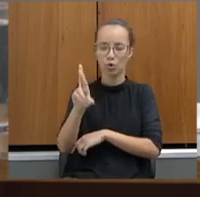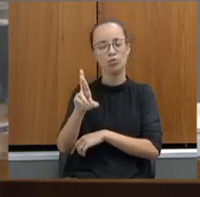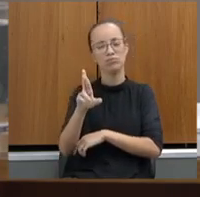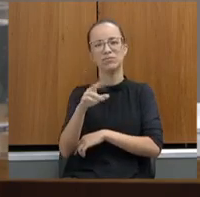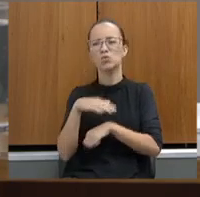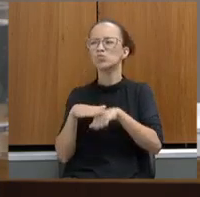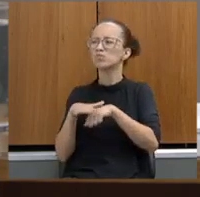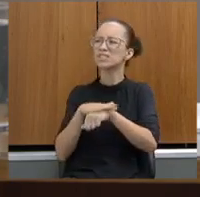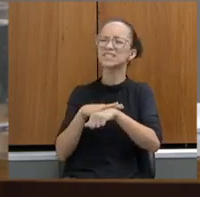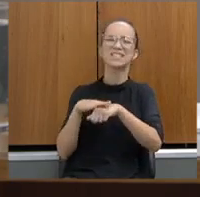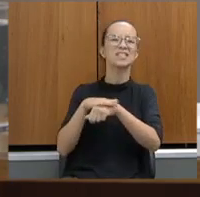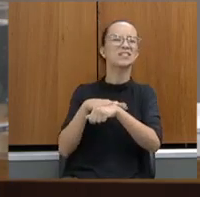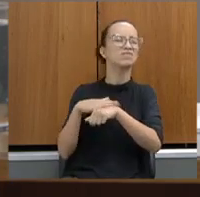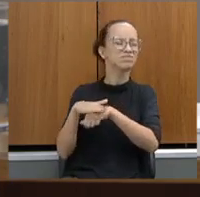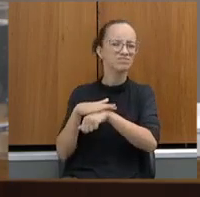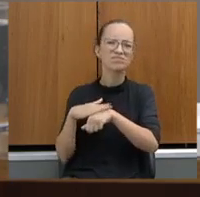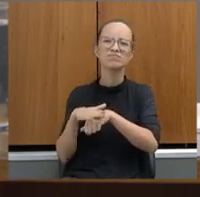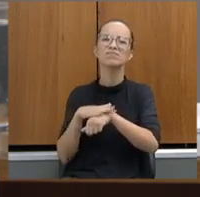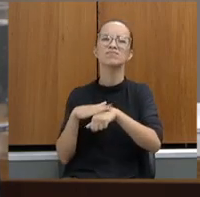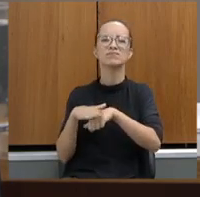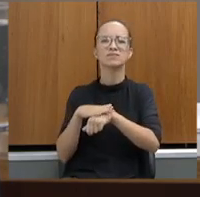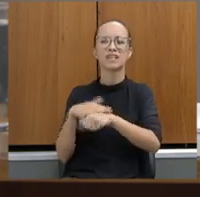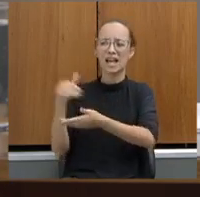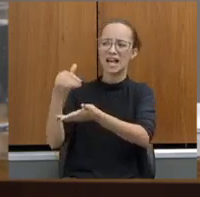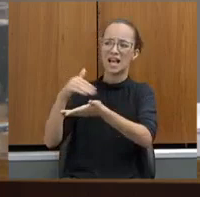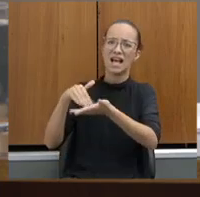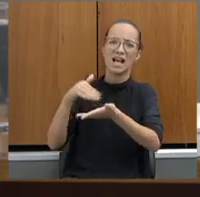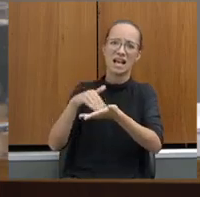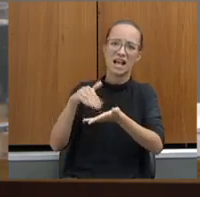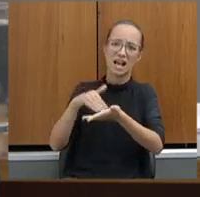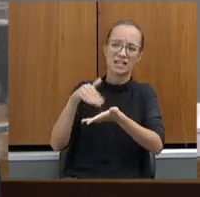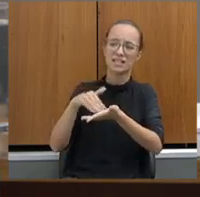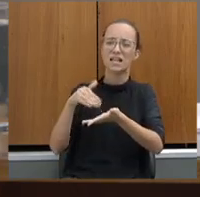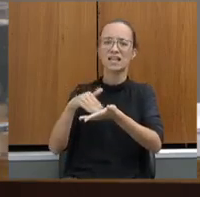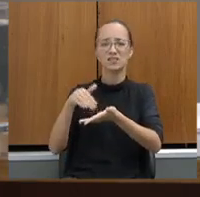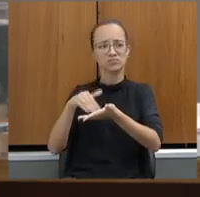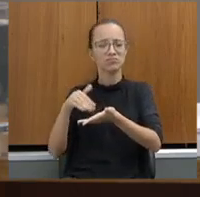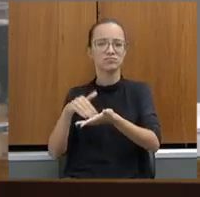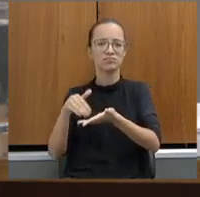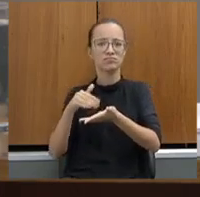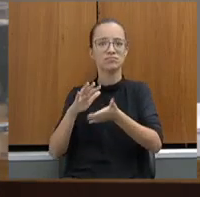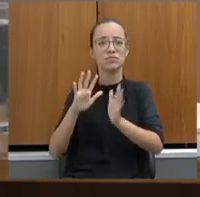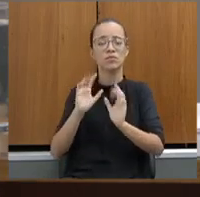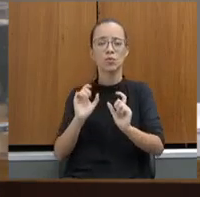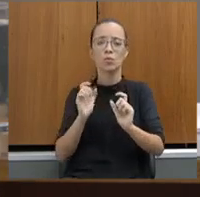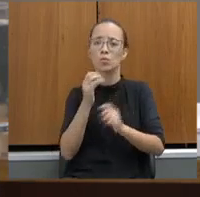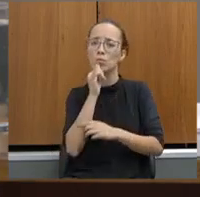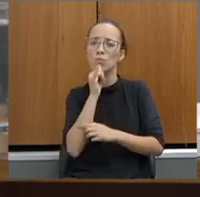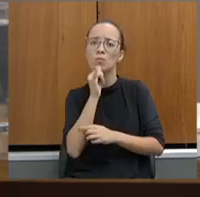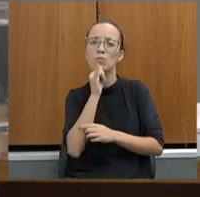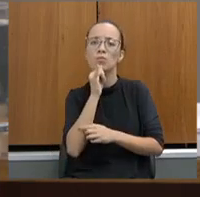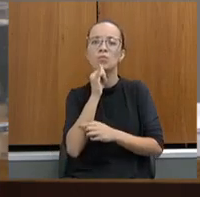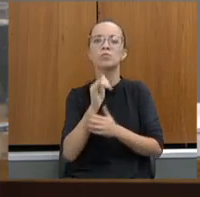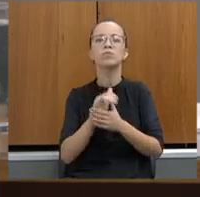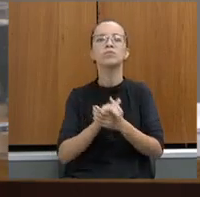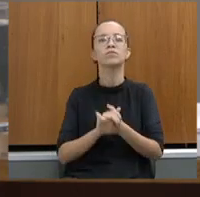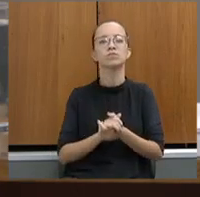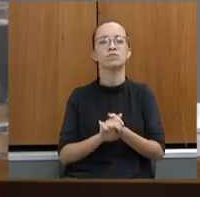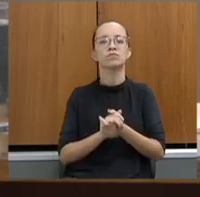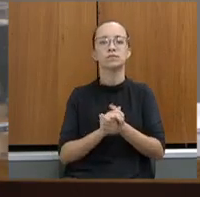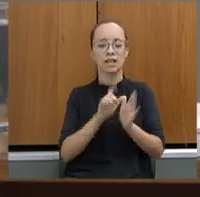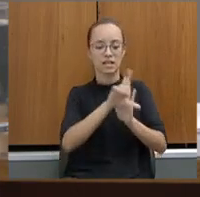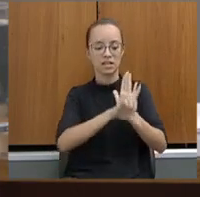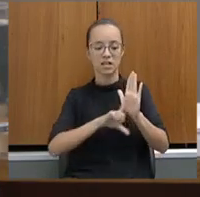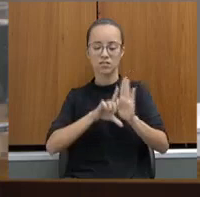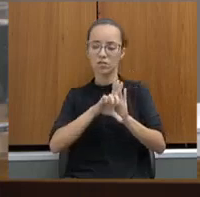Muitas atitudes que foram tomadas pela secretaria que eu particularmente acho corretas, como, por exemplo, atender simplesmente aquilo que determina a legislação